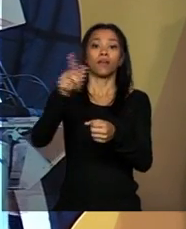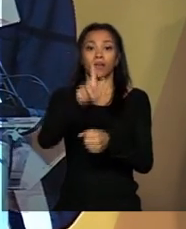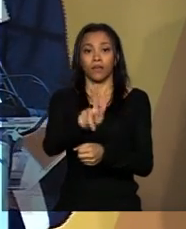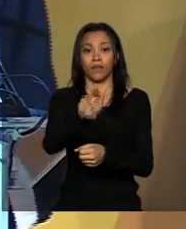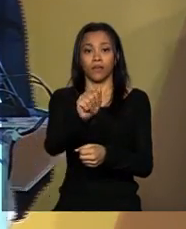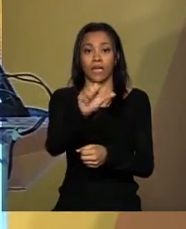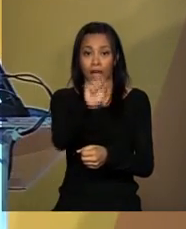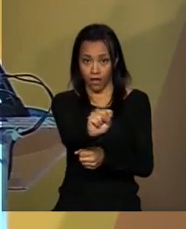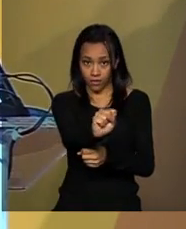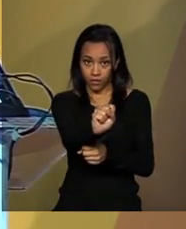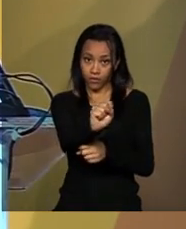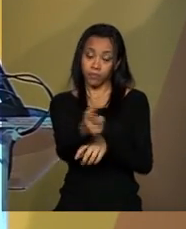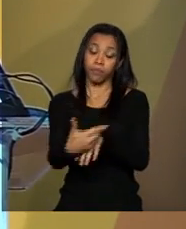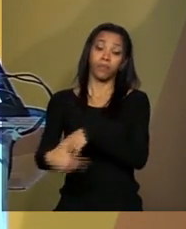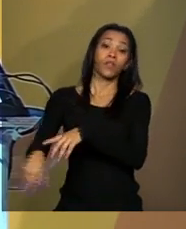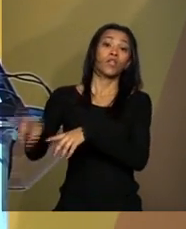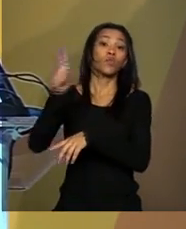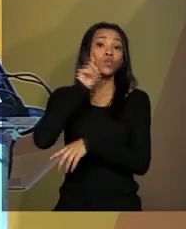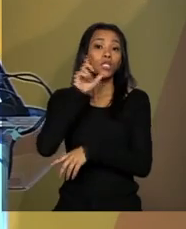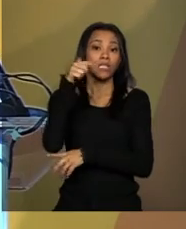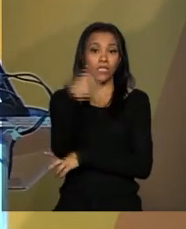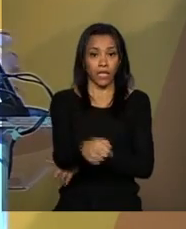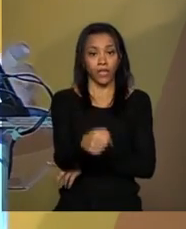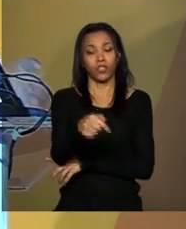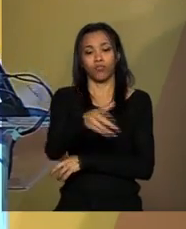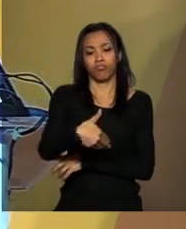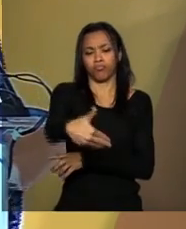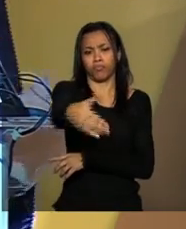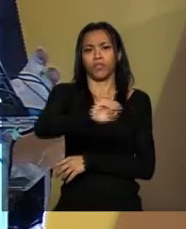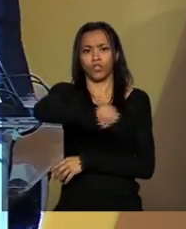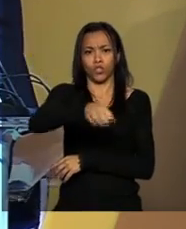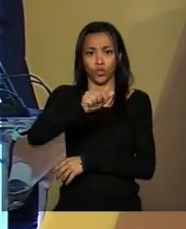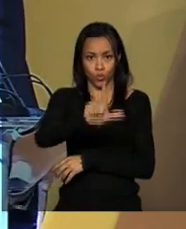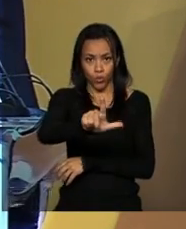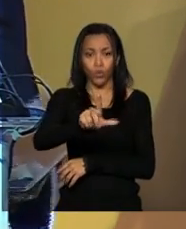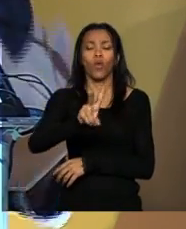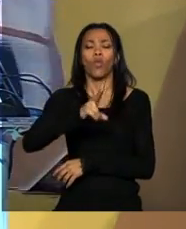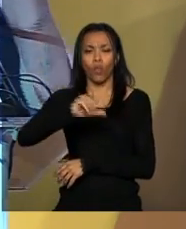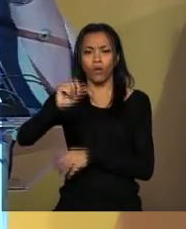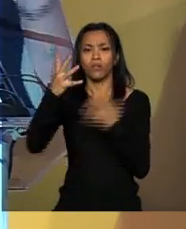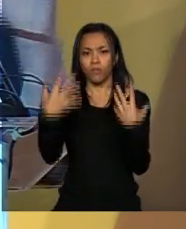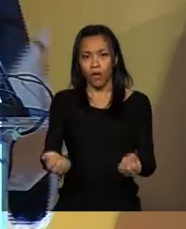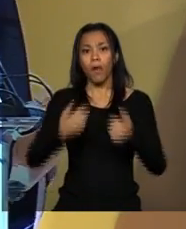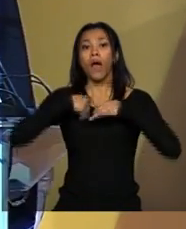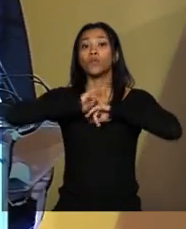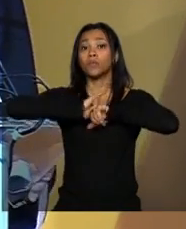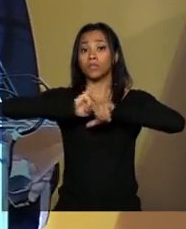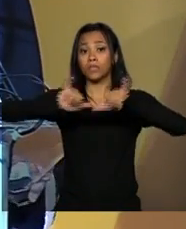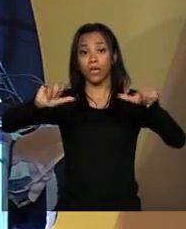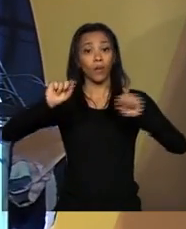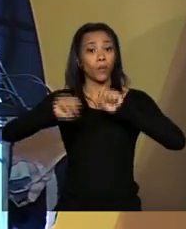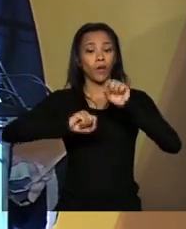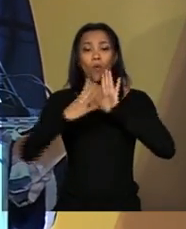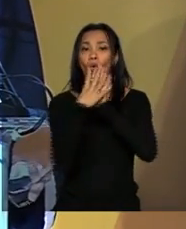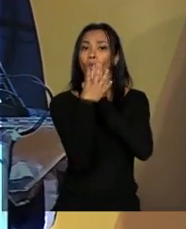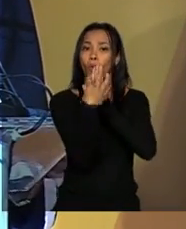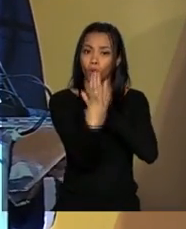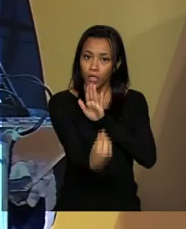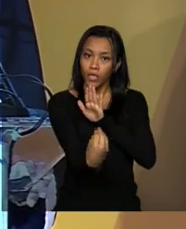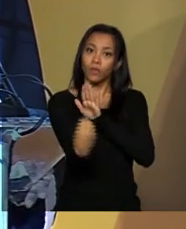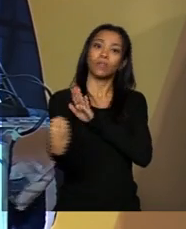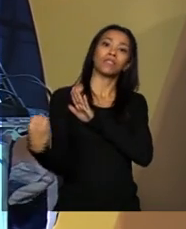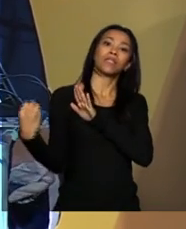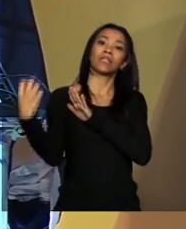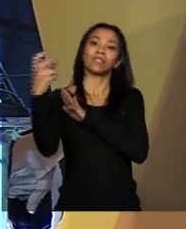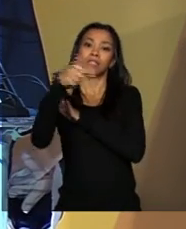dia 7 de julho próximo, nós estaremos anunciando o modelo integral da 7ª